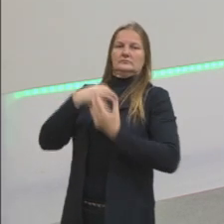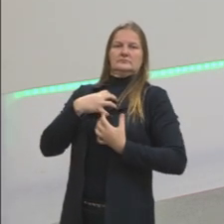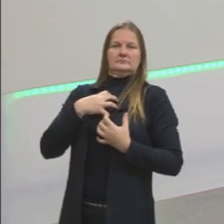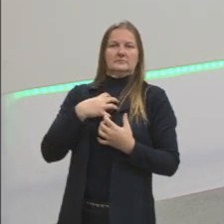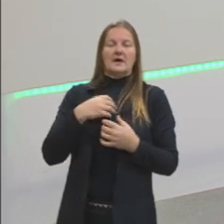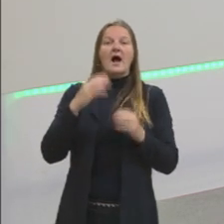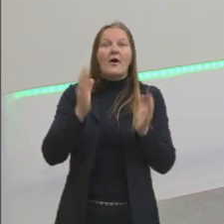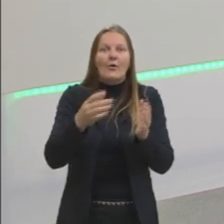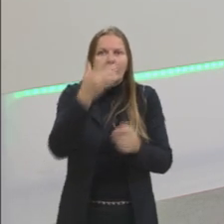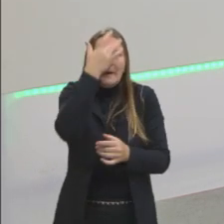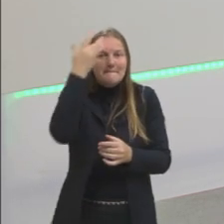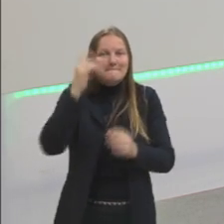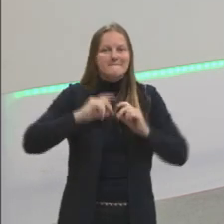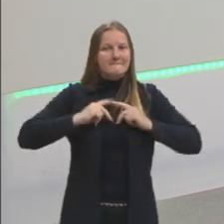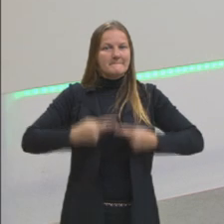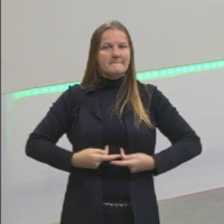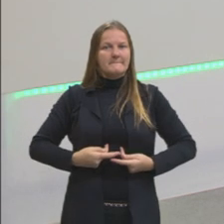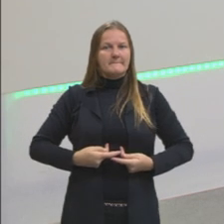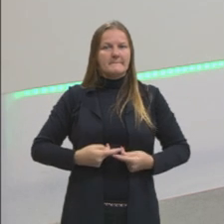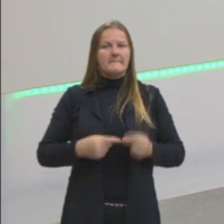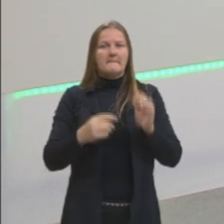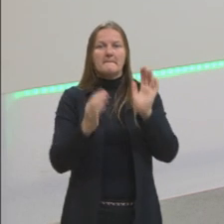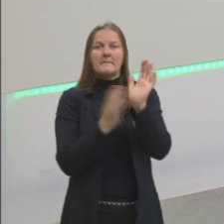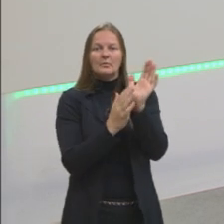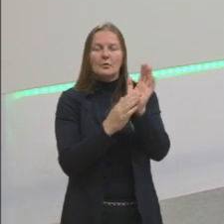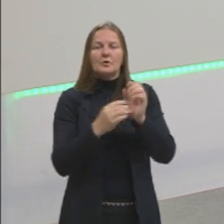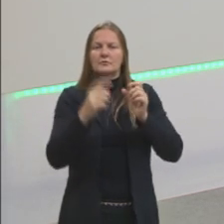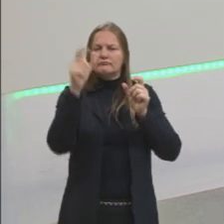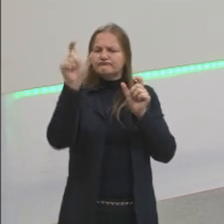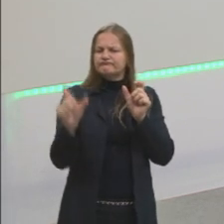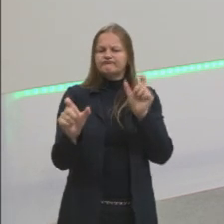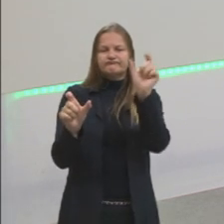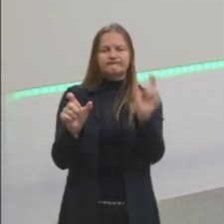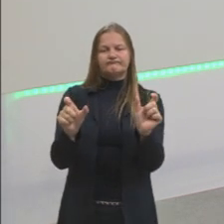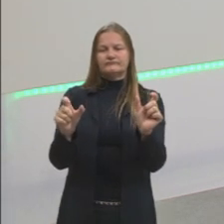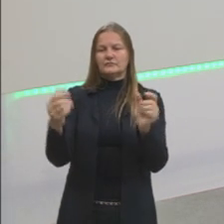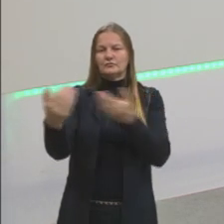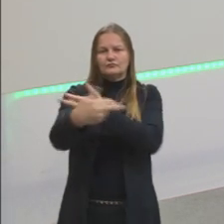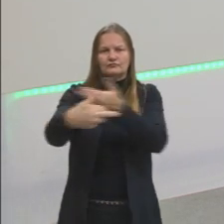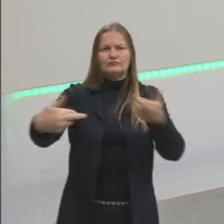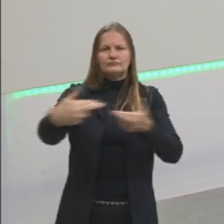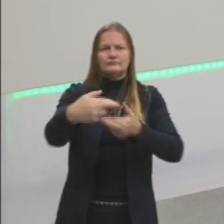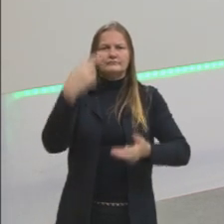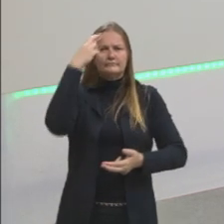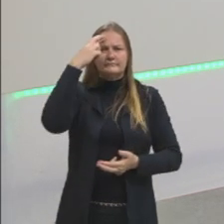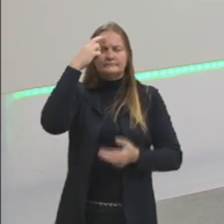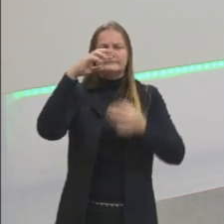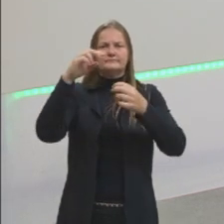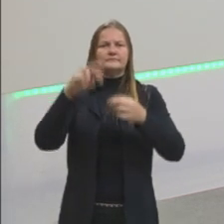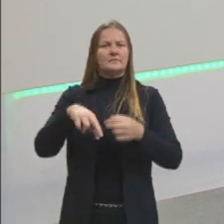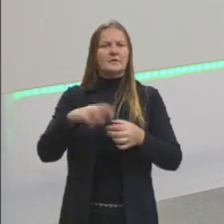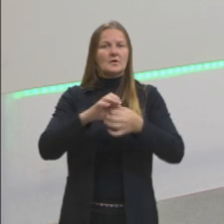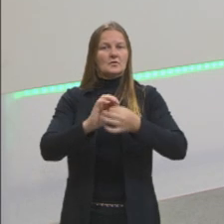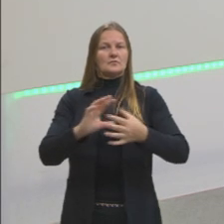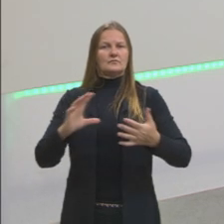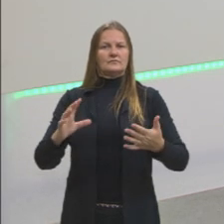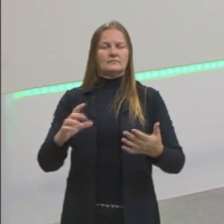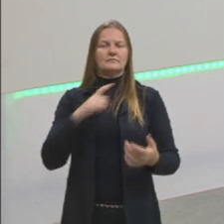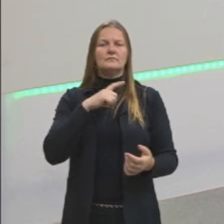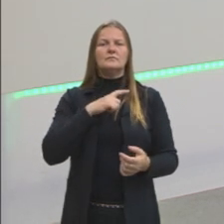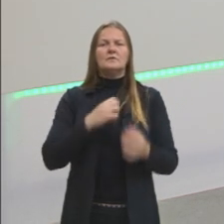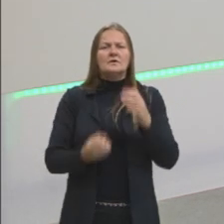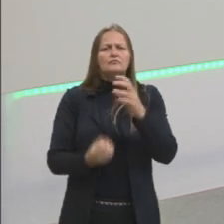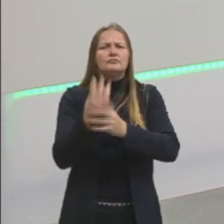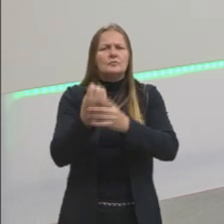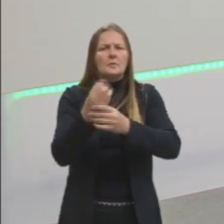propõe a resolução dos problemas para o ser humano. Para a sua razão, para a sua liberdade. Então, para isso, ele vai criar todo